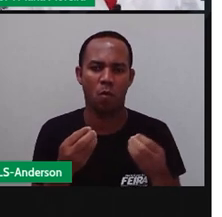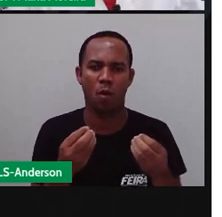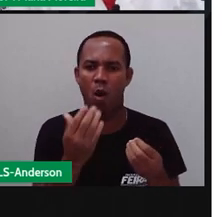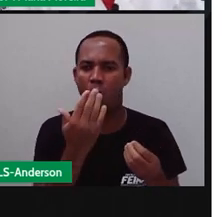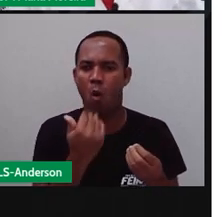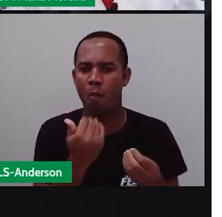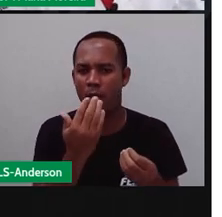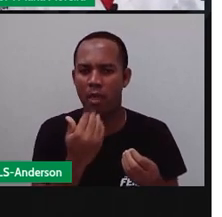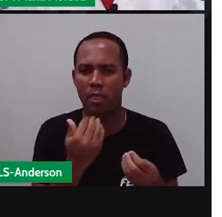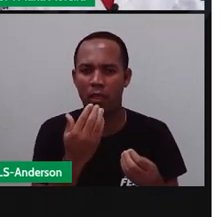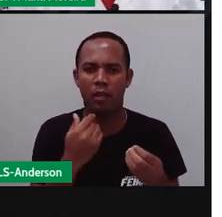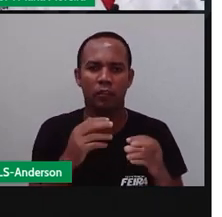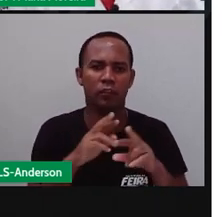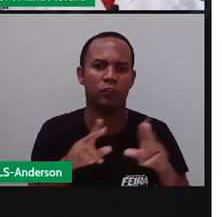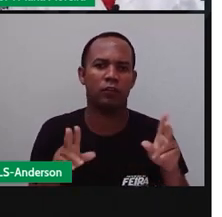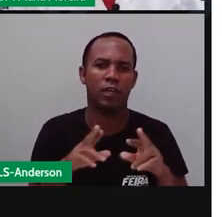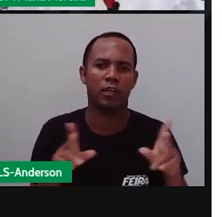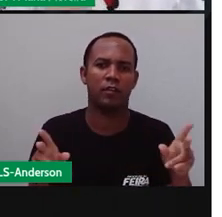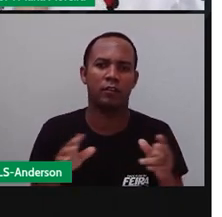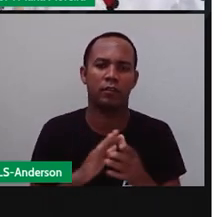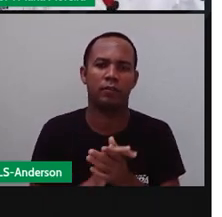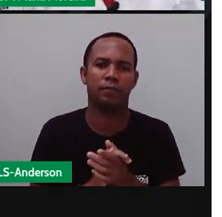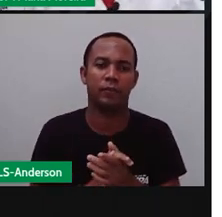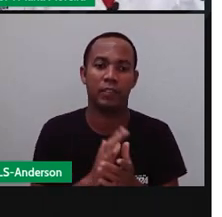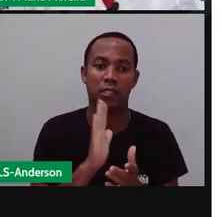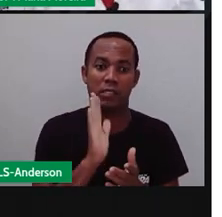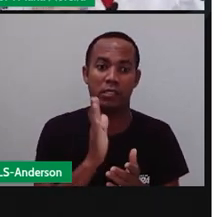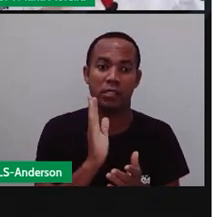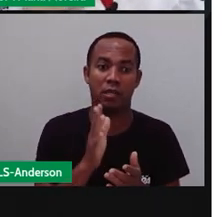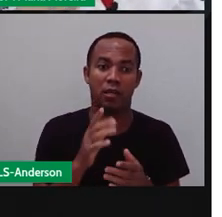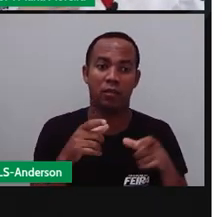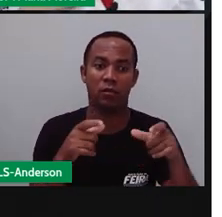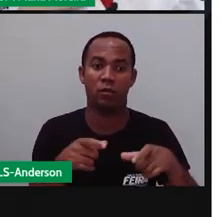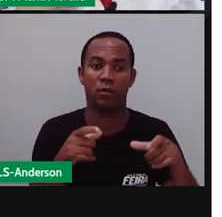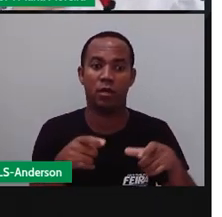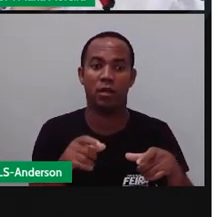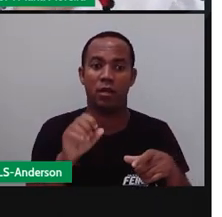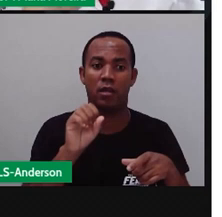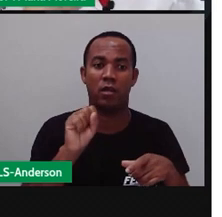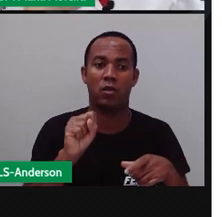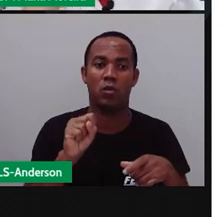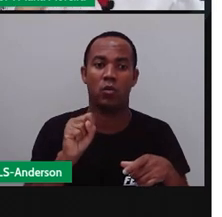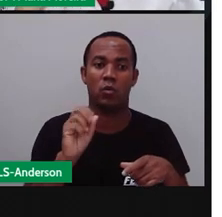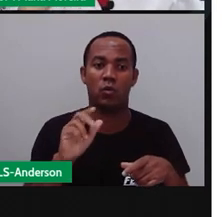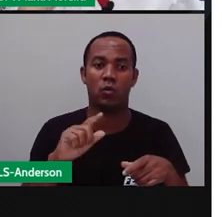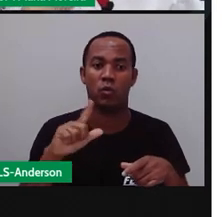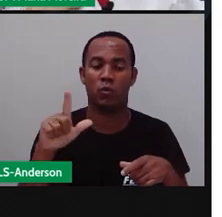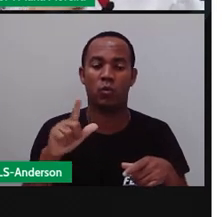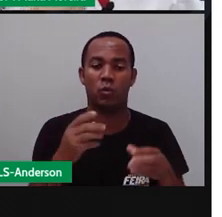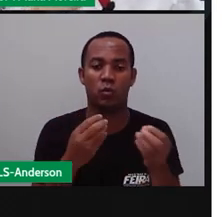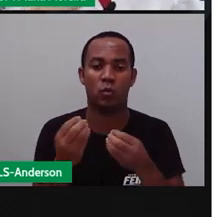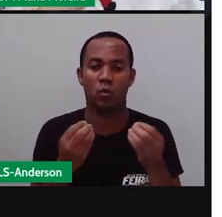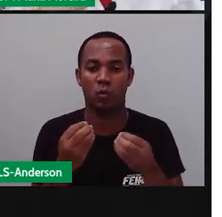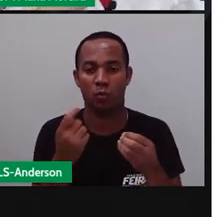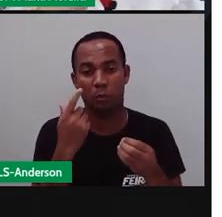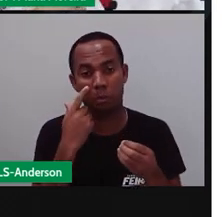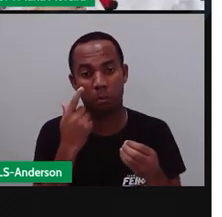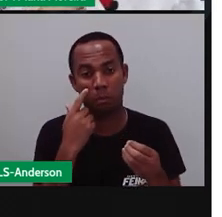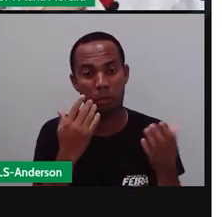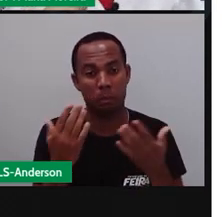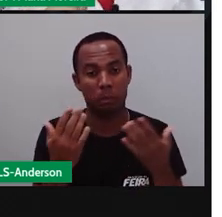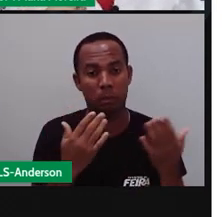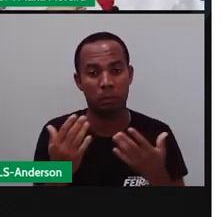comidas que são mais características para o nordeste. Já no sudeste, é uma coisa mais... Eu vou dizer, Anderson, que é meio Nutella, viu?